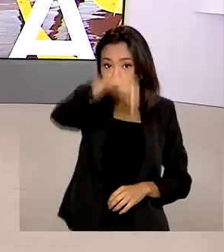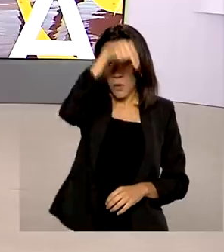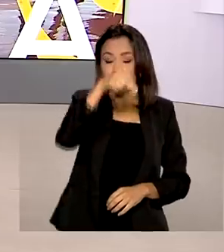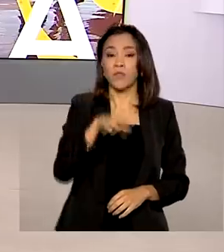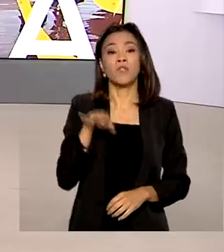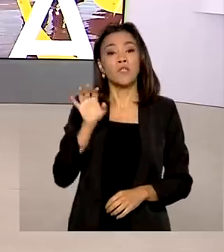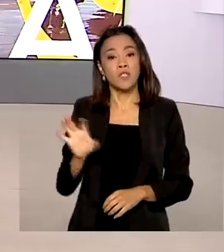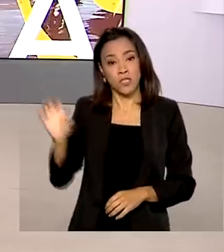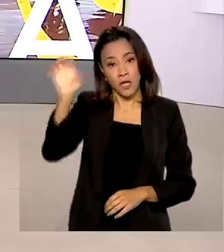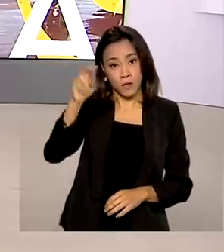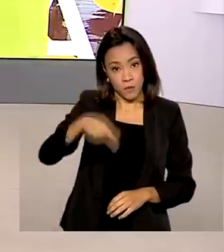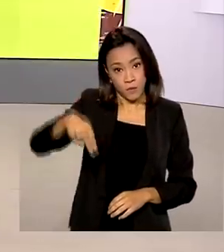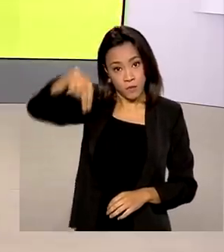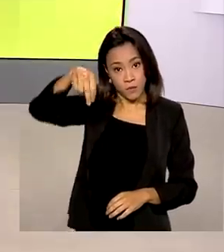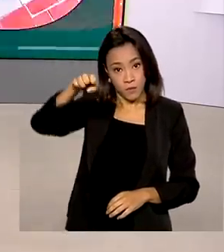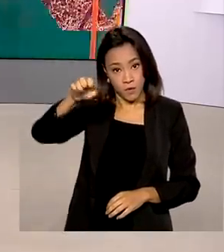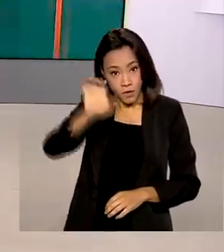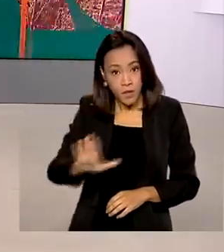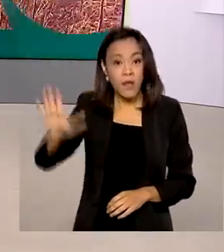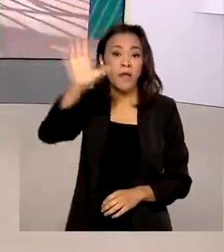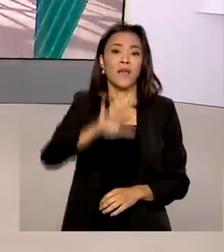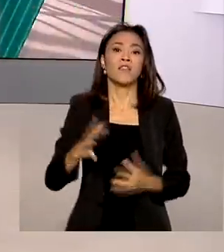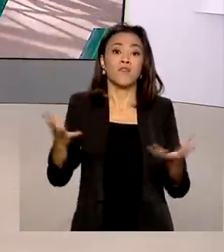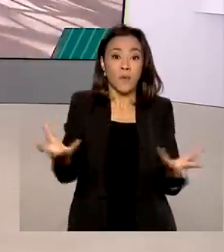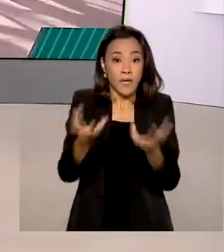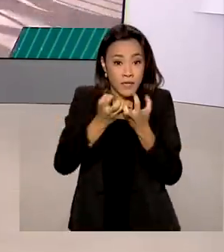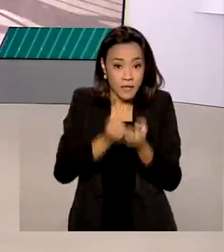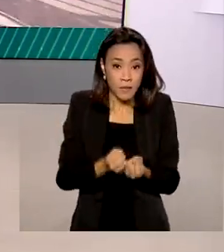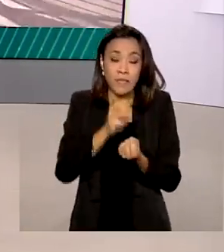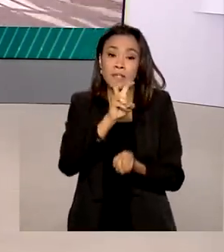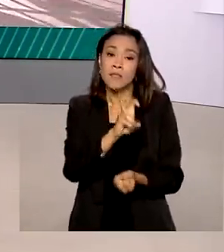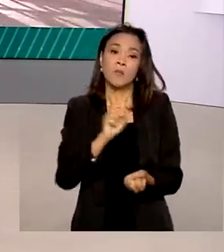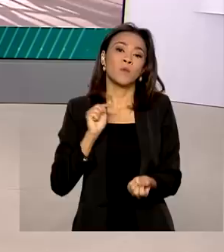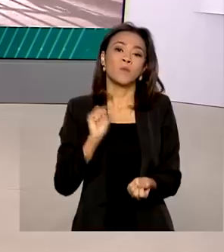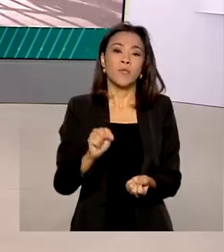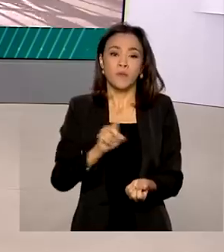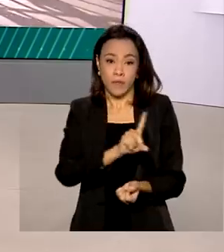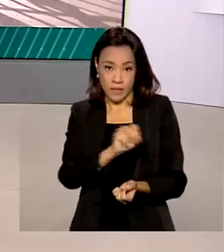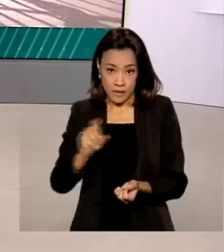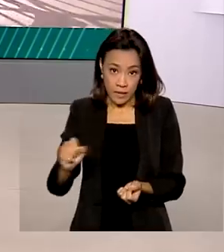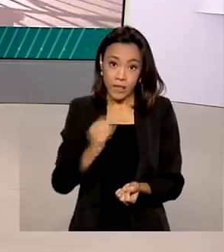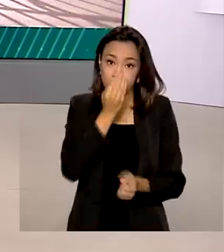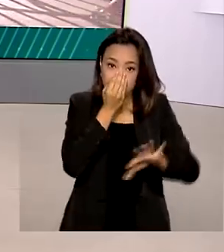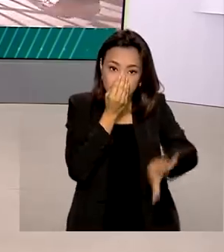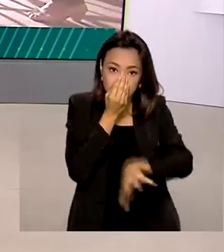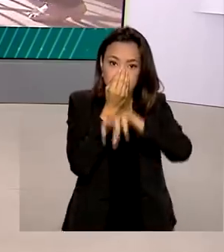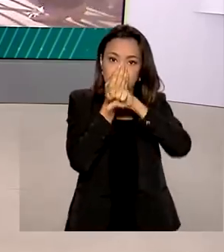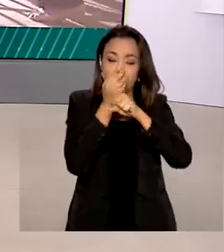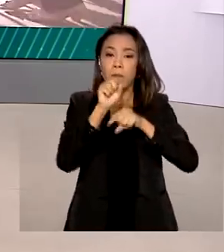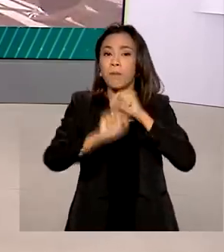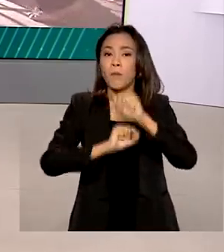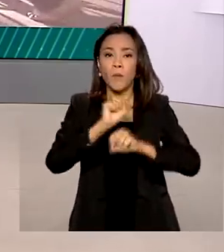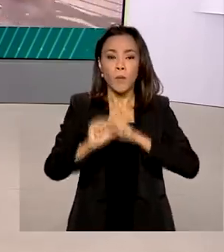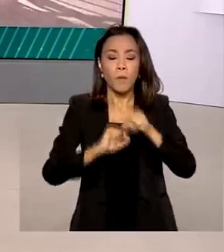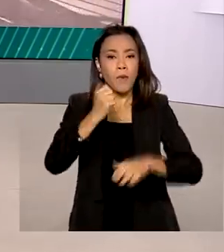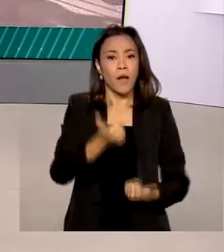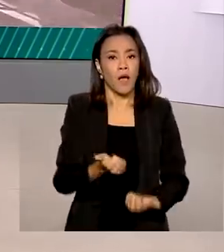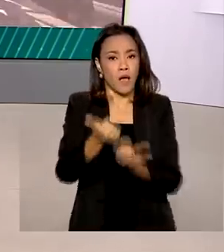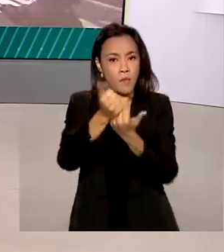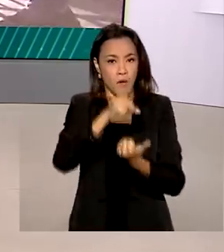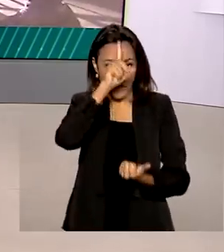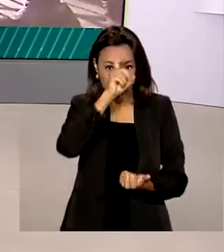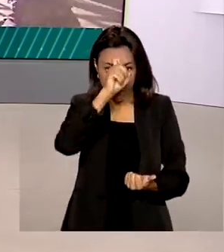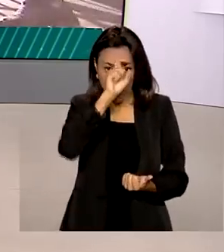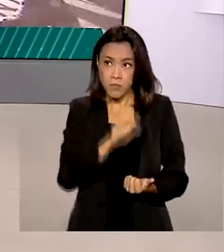receber de forma escalonada 5 mil e 100 concentradores de oxigênio para desafogar unidades de saúde com